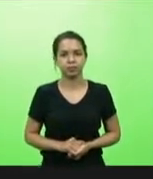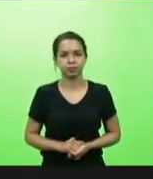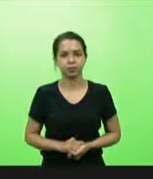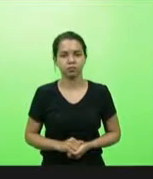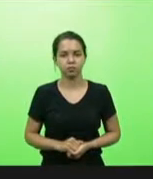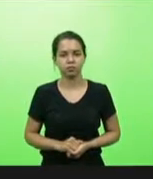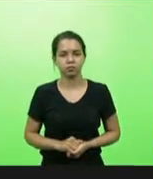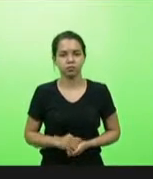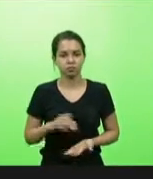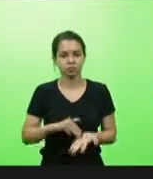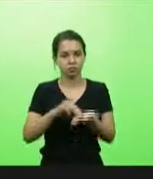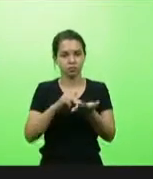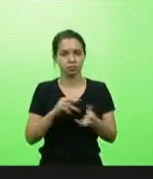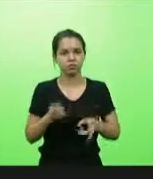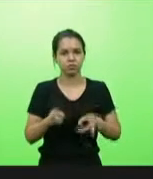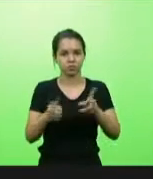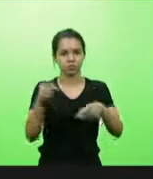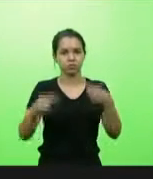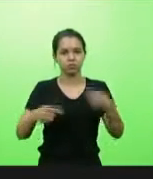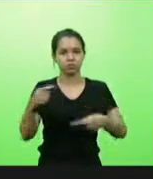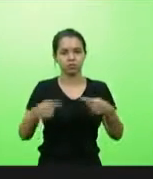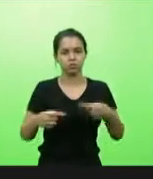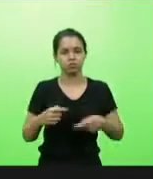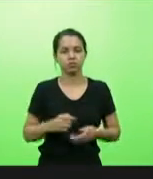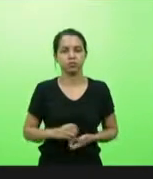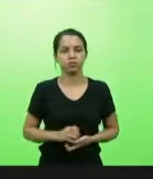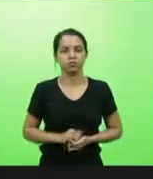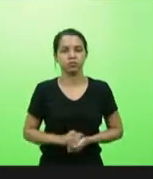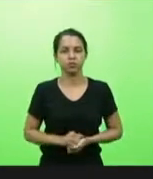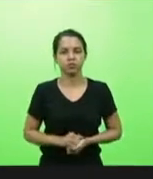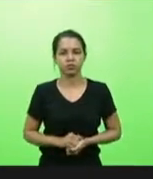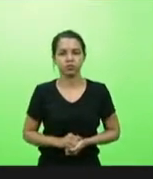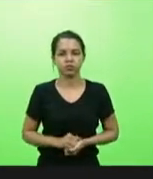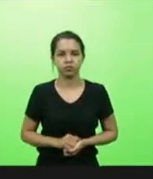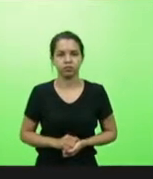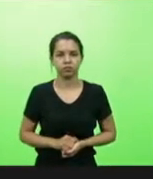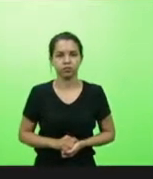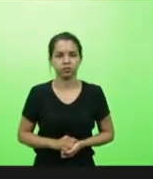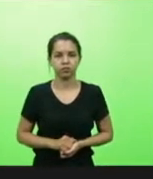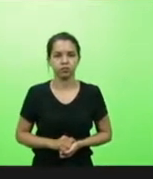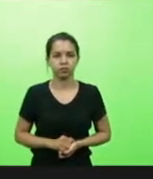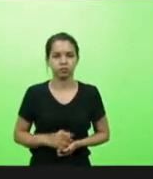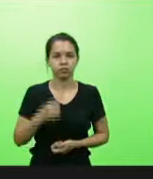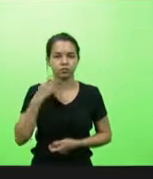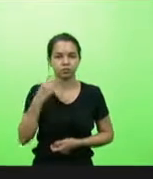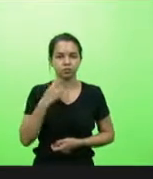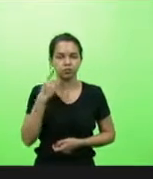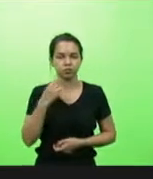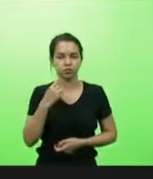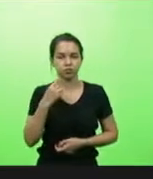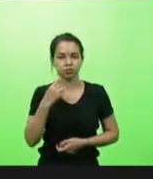A moção continua em discussão. Poderia me pronunciar... Deputado Coronel Mocelin.